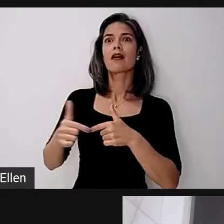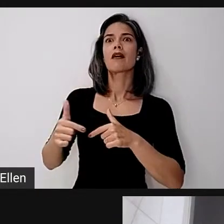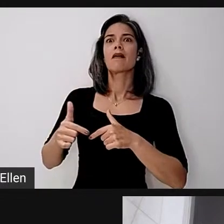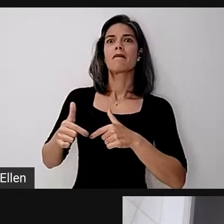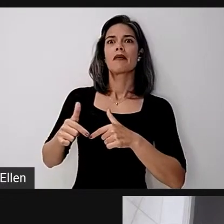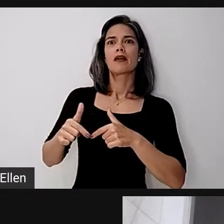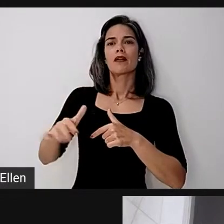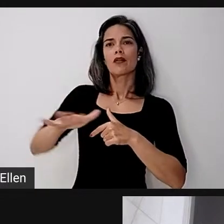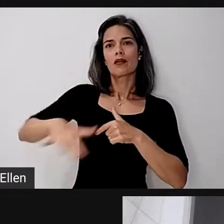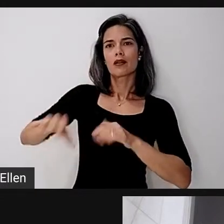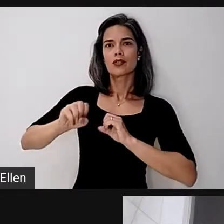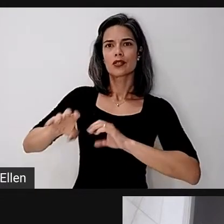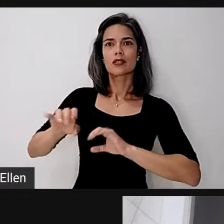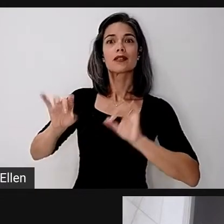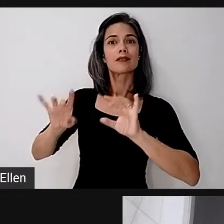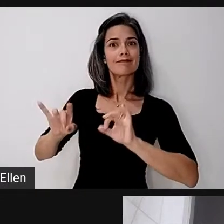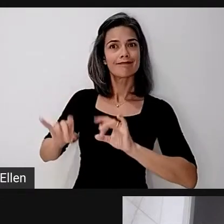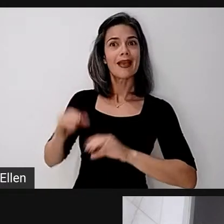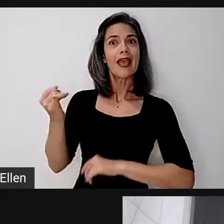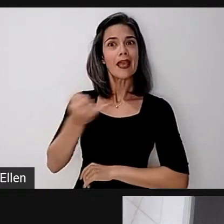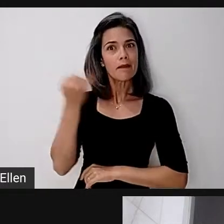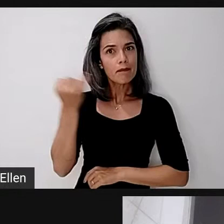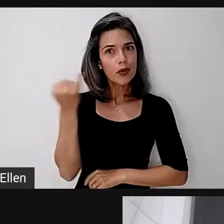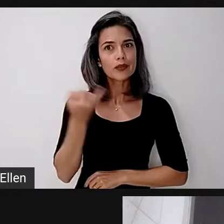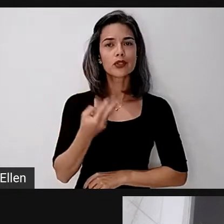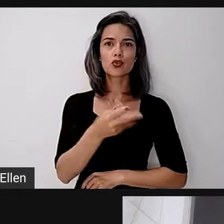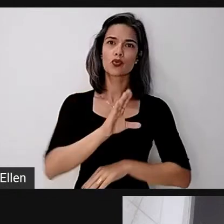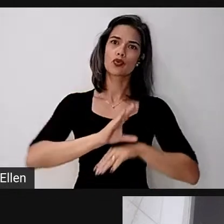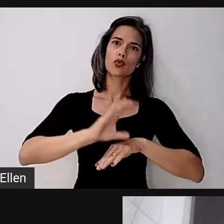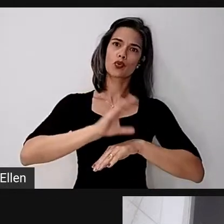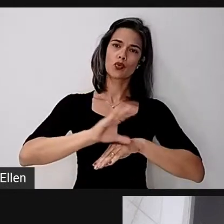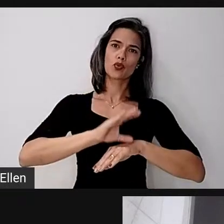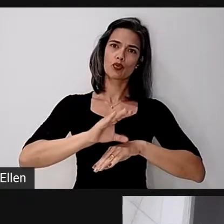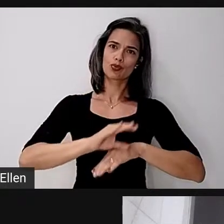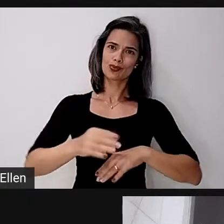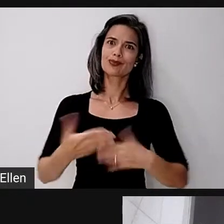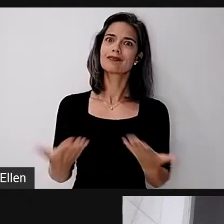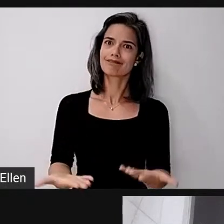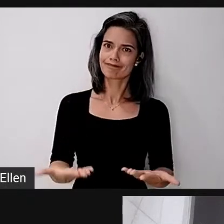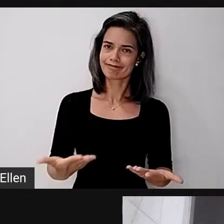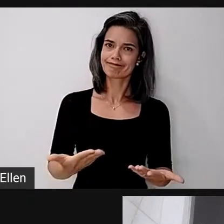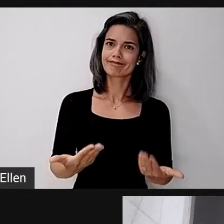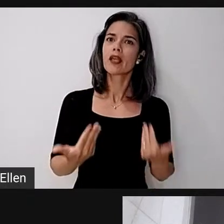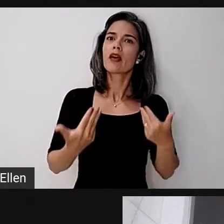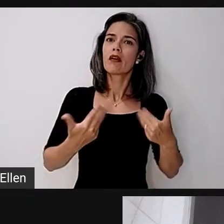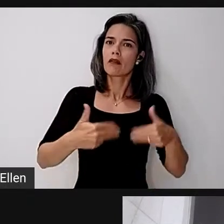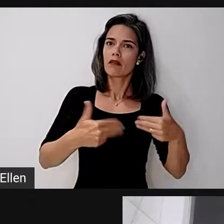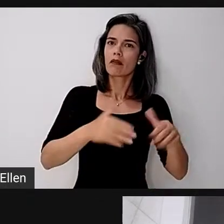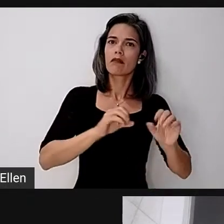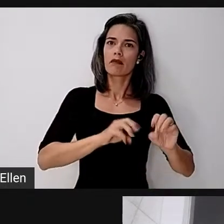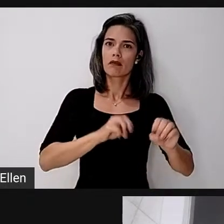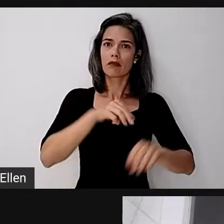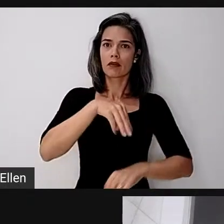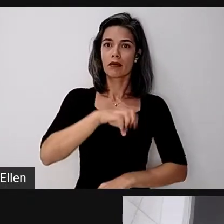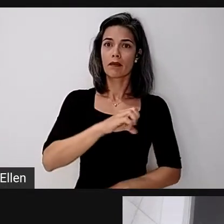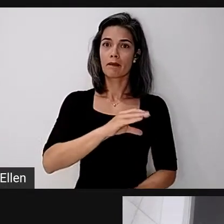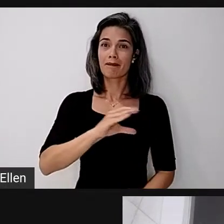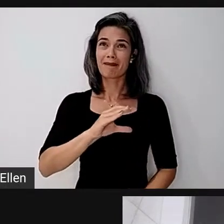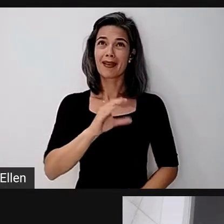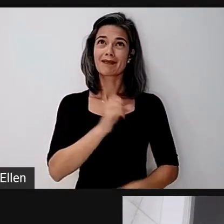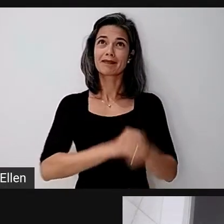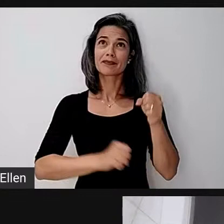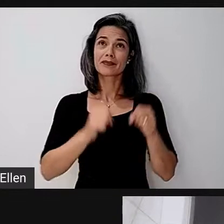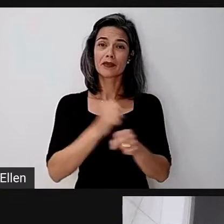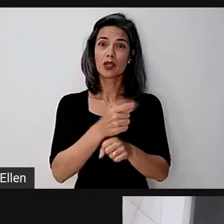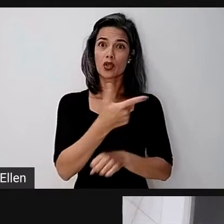escolarização desses estudantes da educação especial. O MEC procura, desde 2020, eu vou trazer